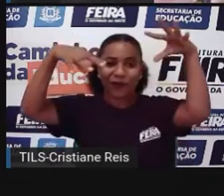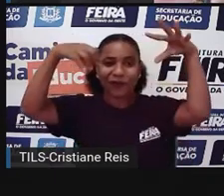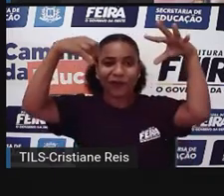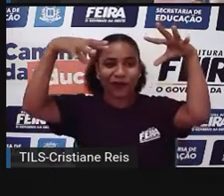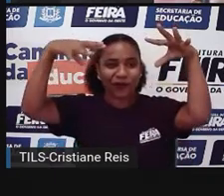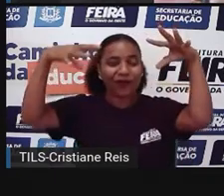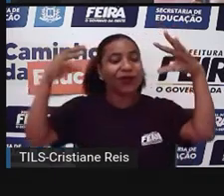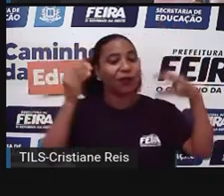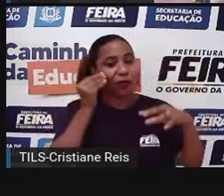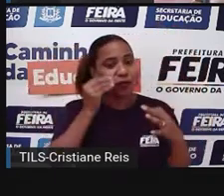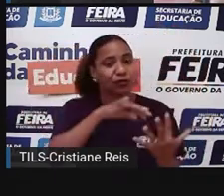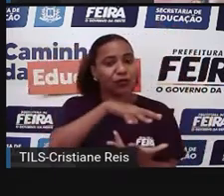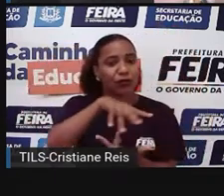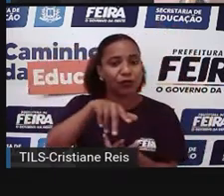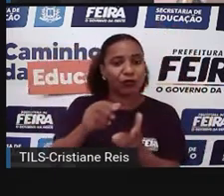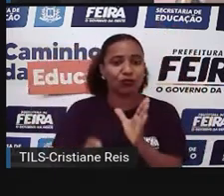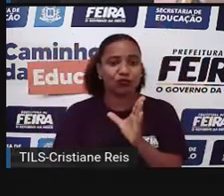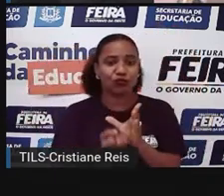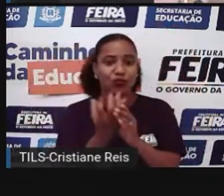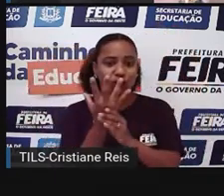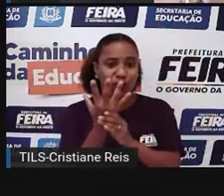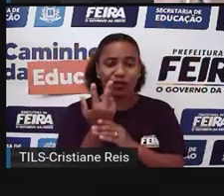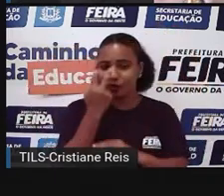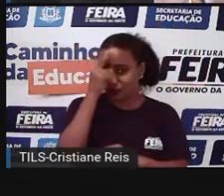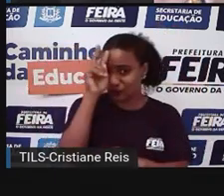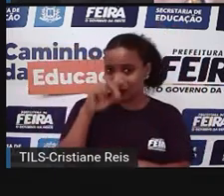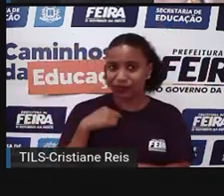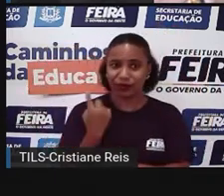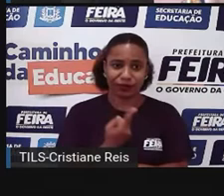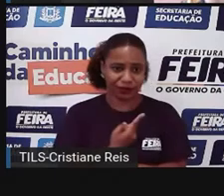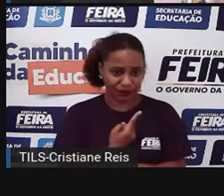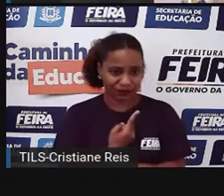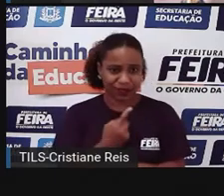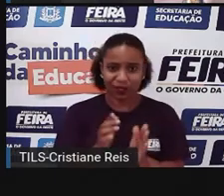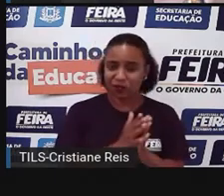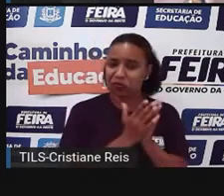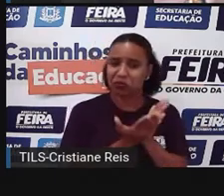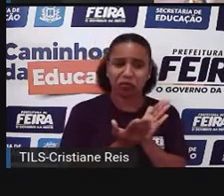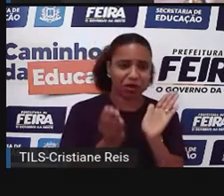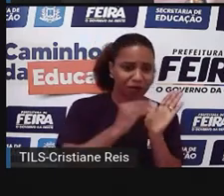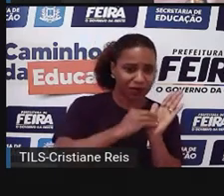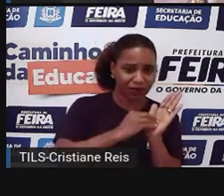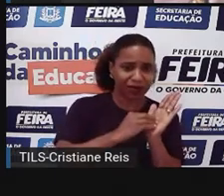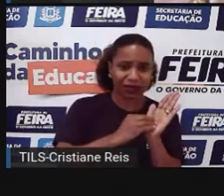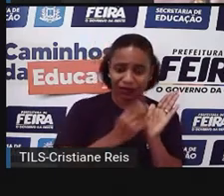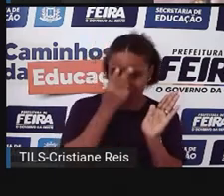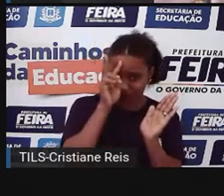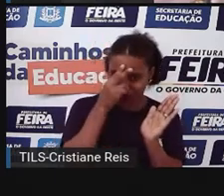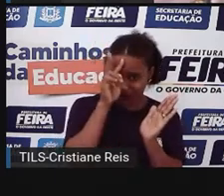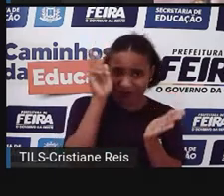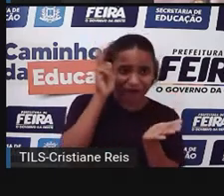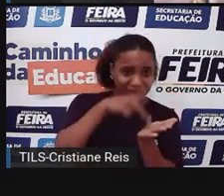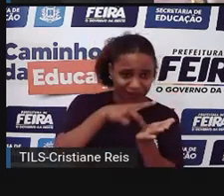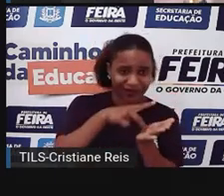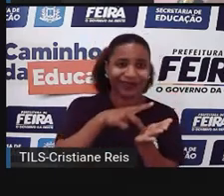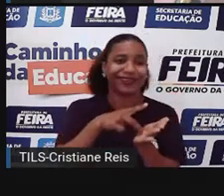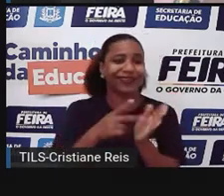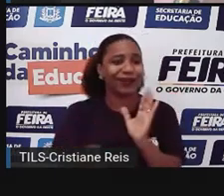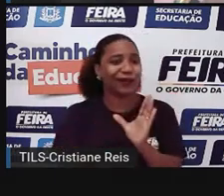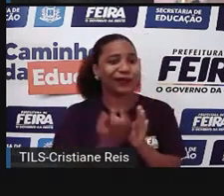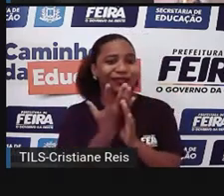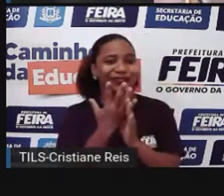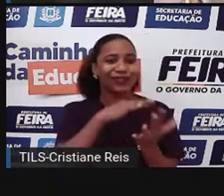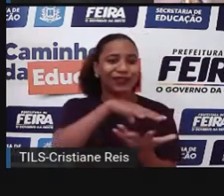mundo, é a cosmogonia. Deixa de ser cosmogonia porque está na Bíblia? Não. Toda história de origem do universo